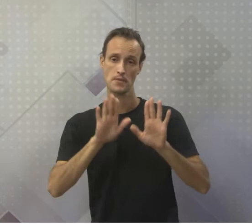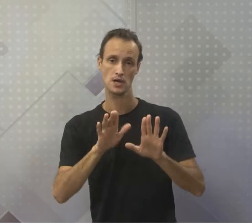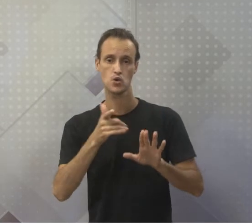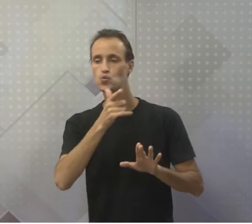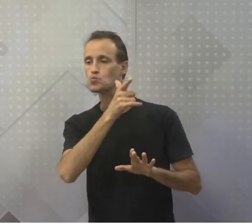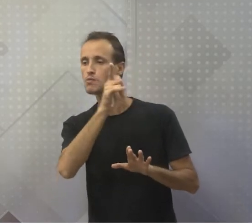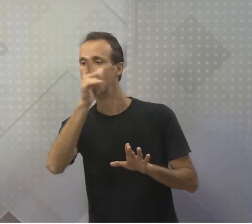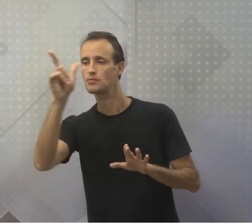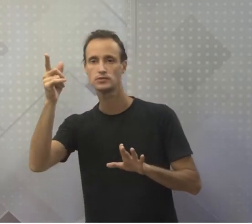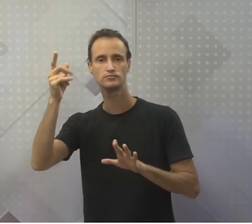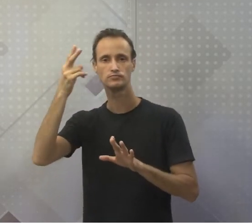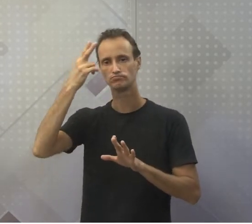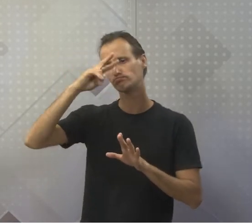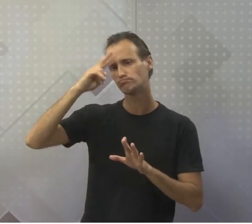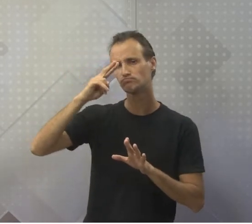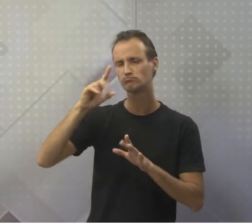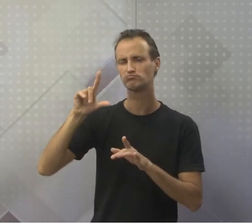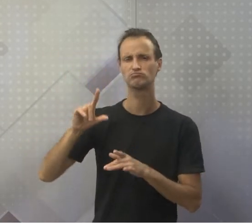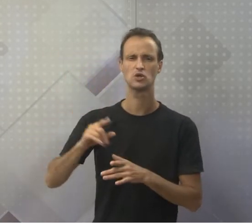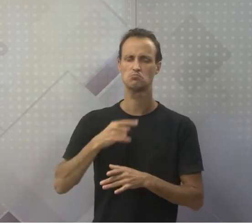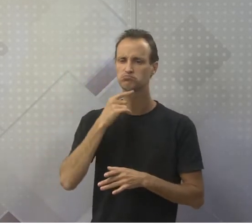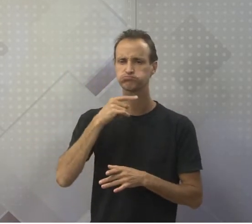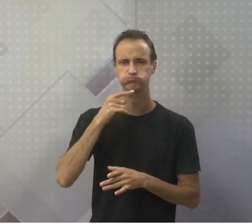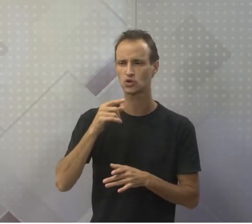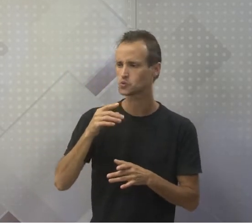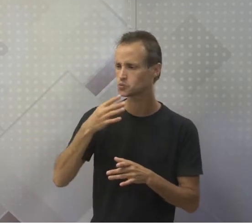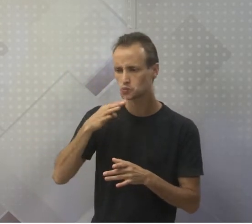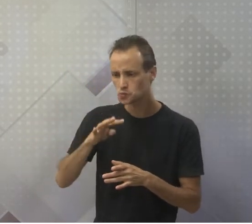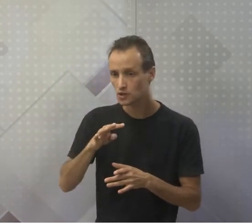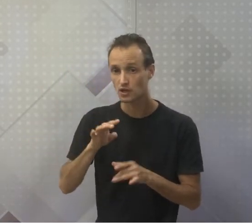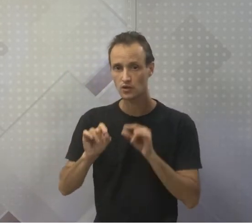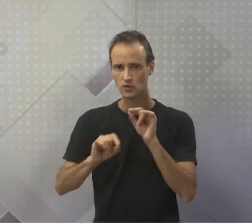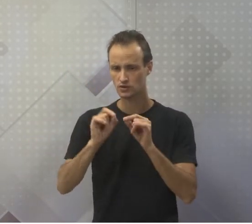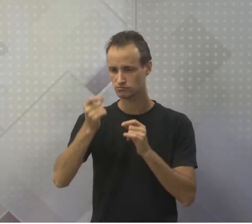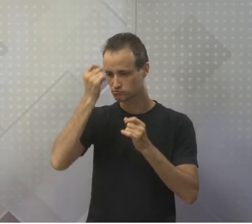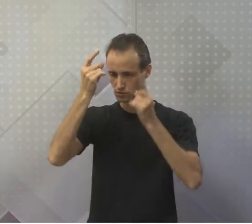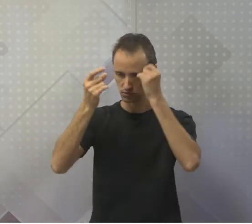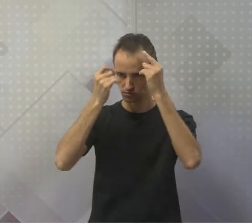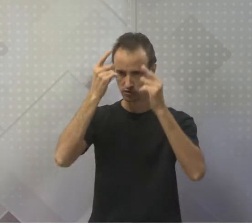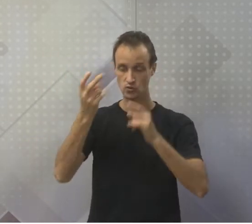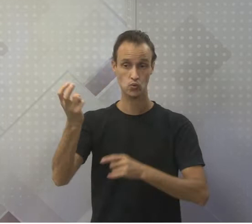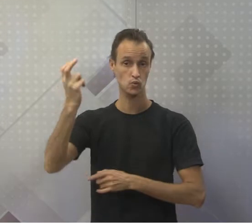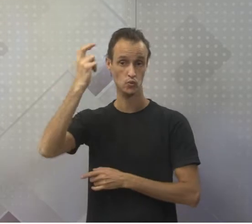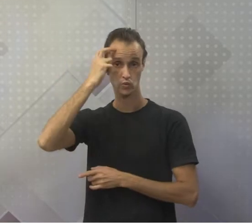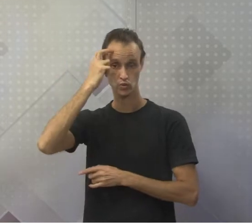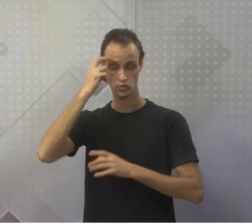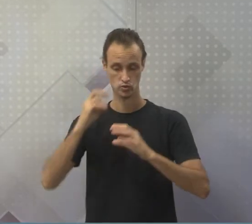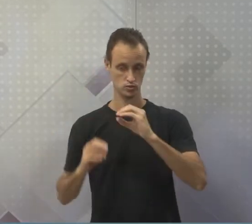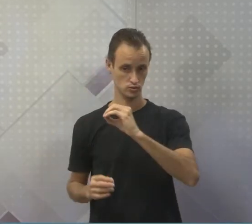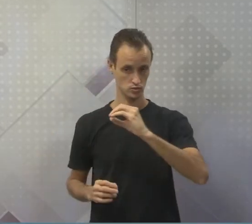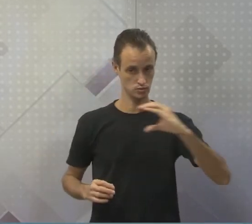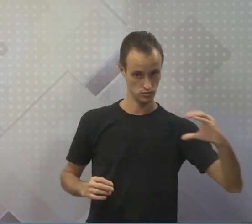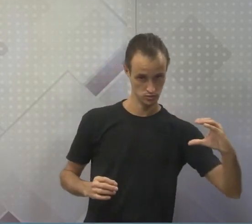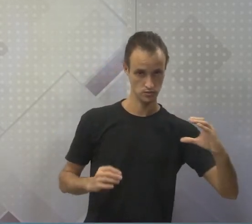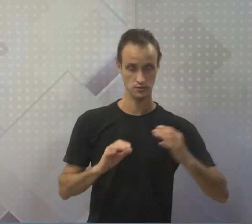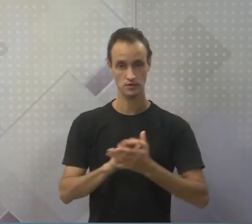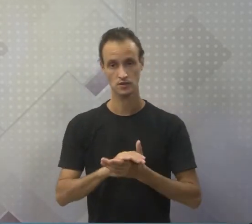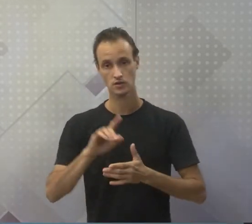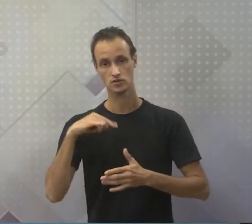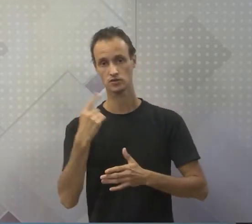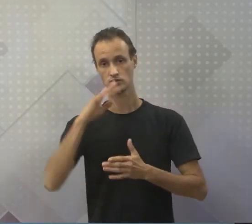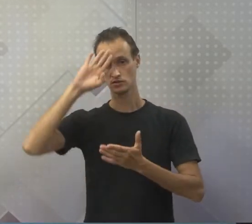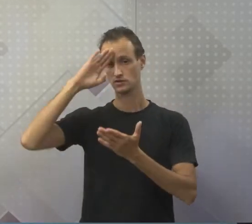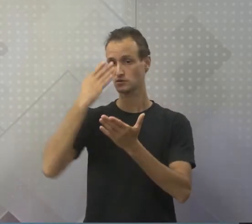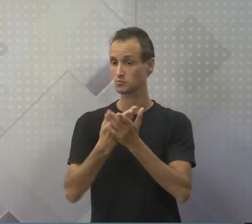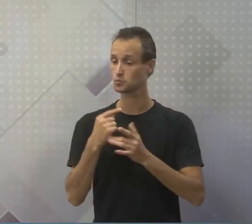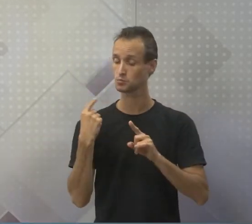outras histórias da criação, menos conhecida por quem foi criado, com os referenciais da chamada cultura ocidental. A gente acredita nisso, que nós